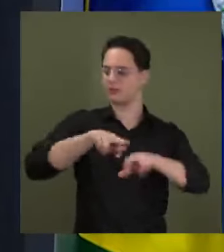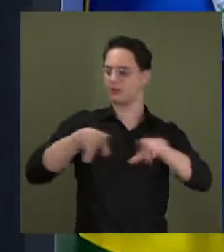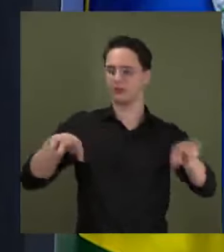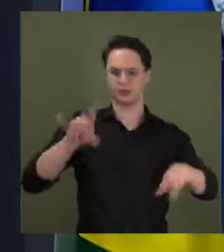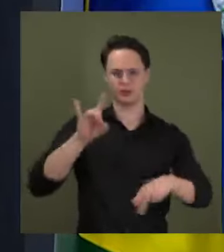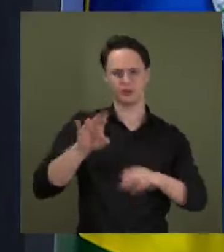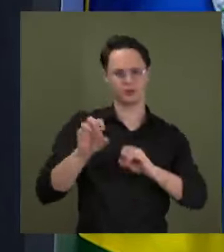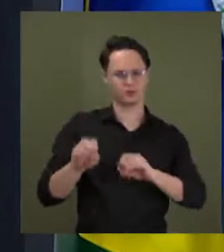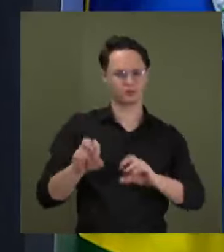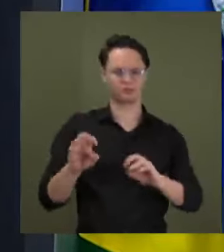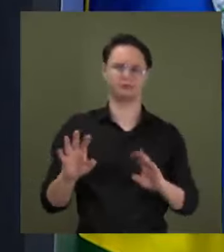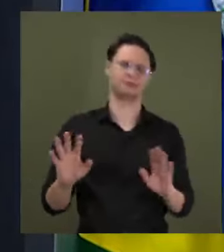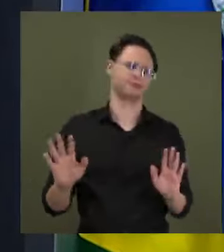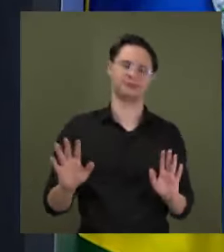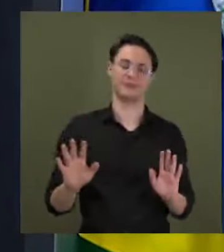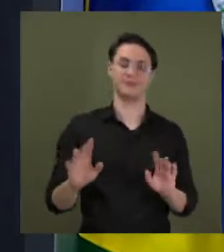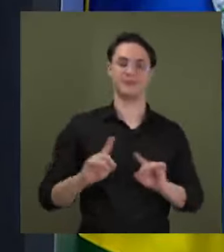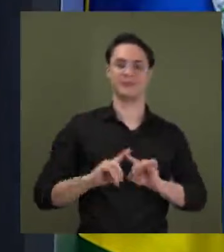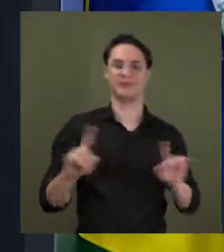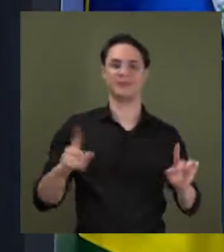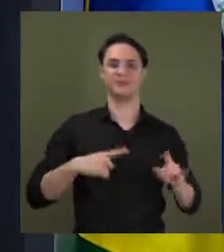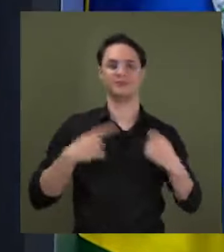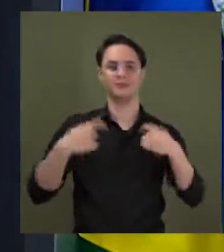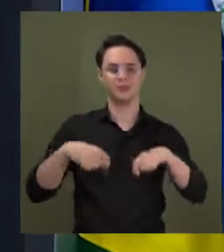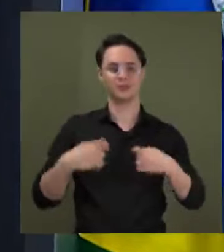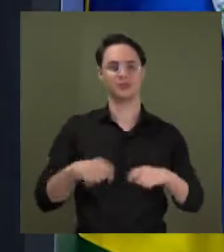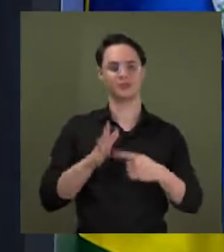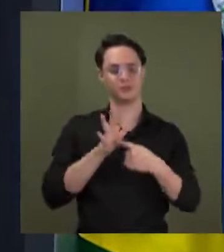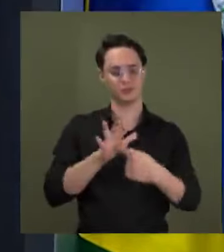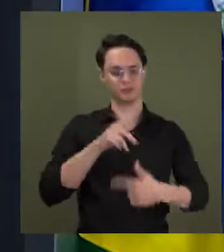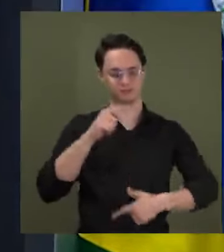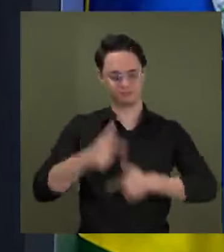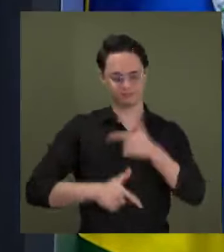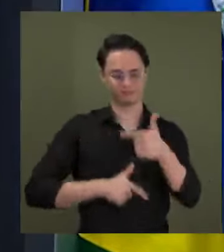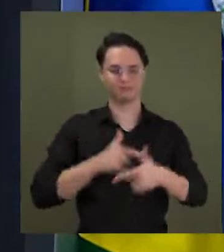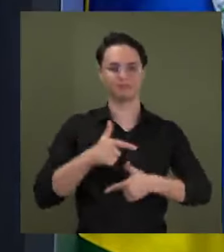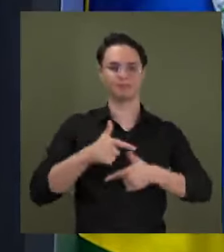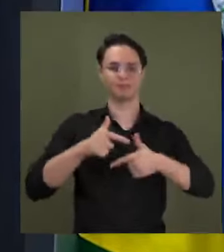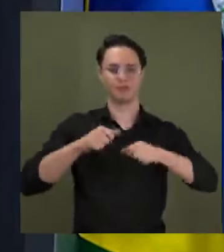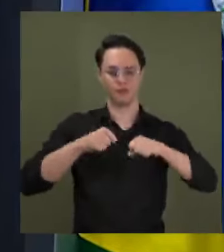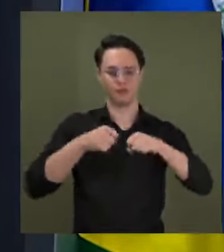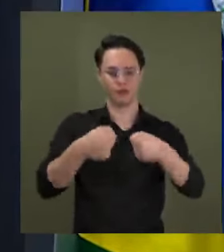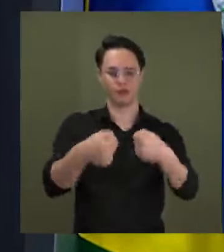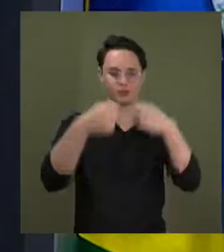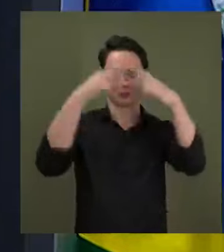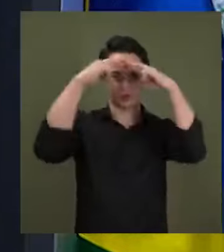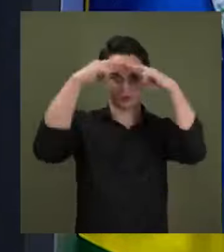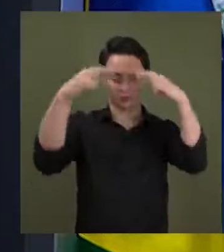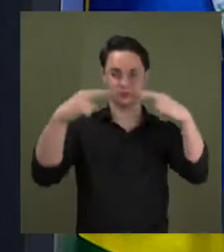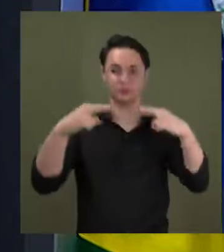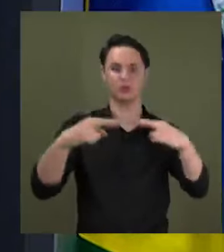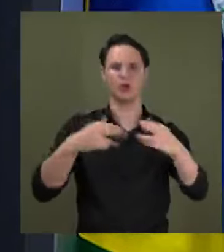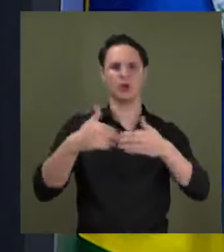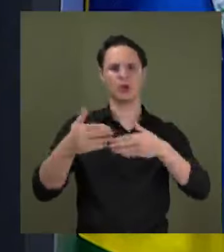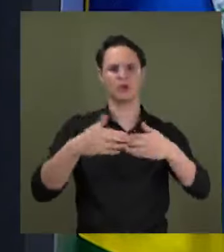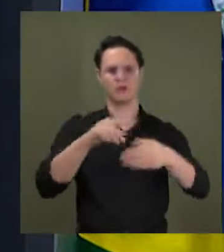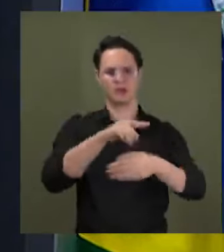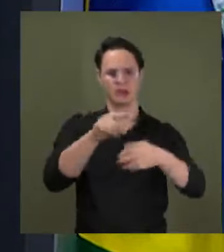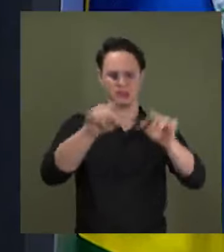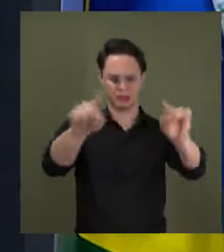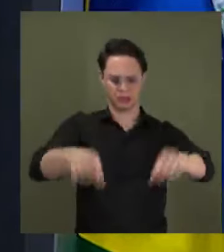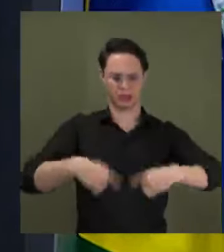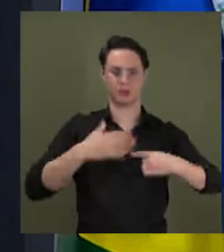obviamente, eu tenho que retribuir com trabalho, com dedicação e com respeito. Qualquer ataque ao meu estado, eu